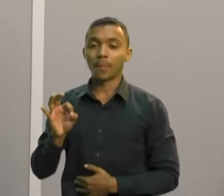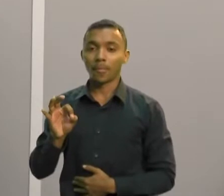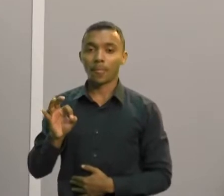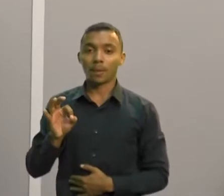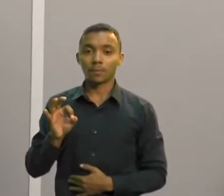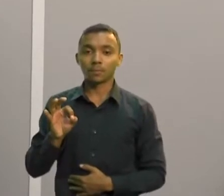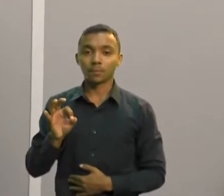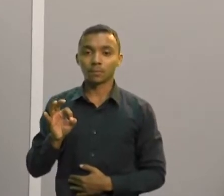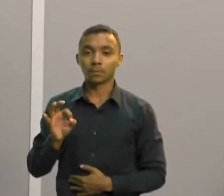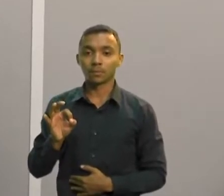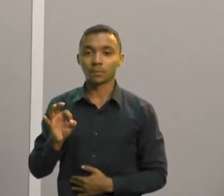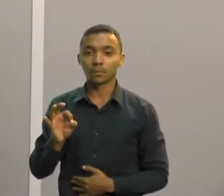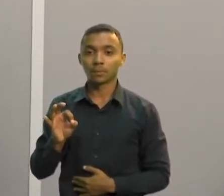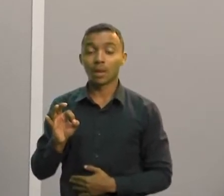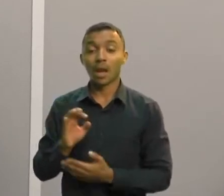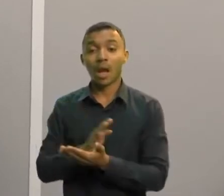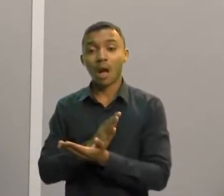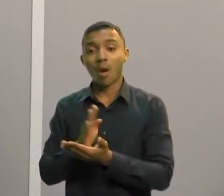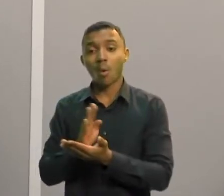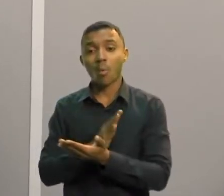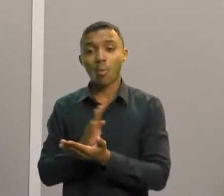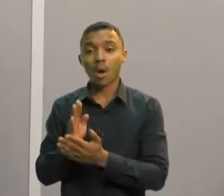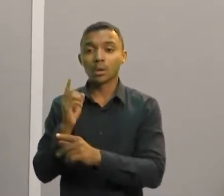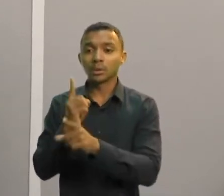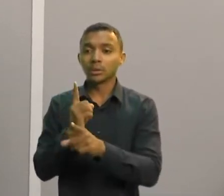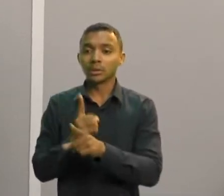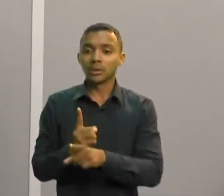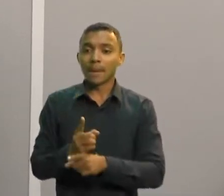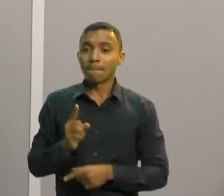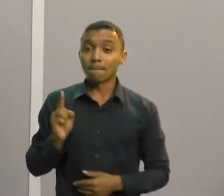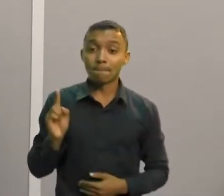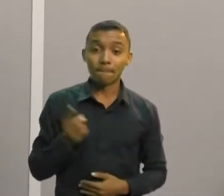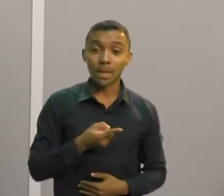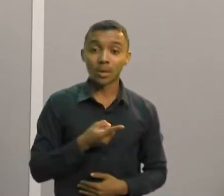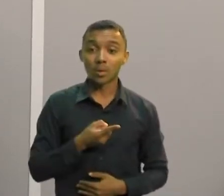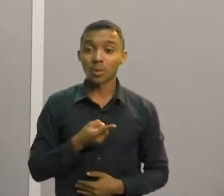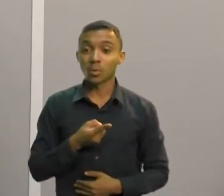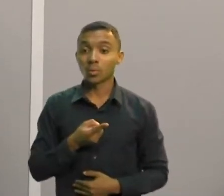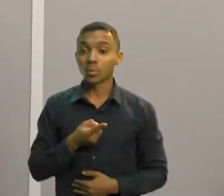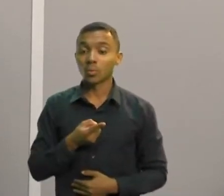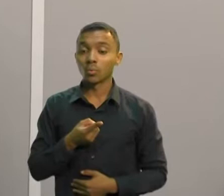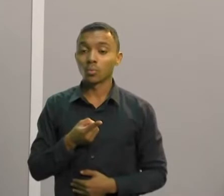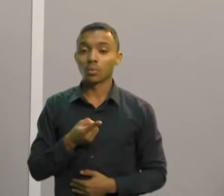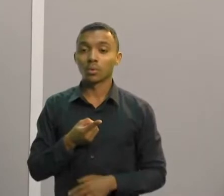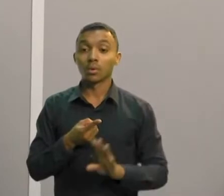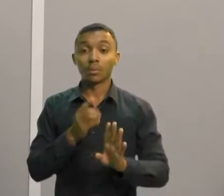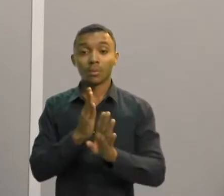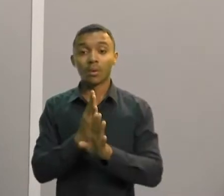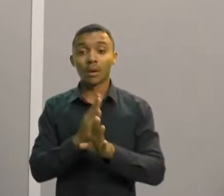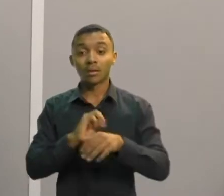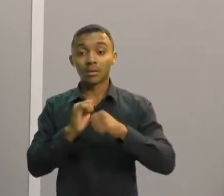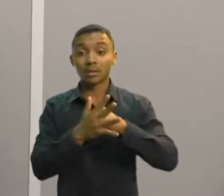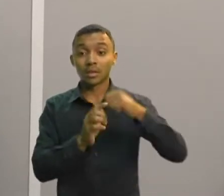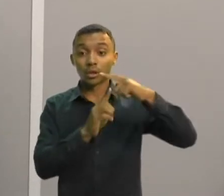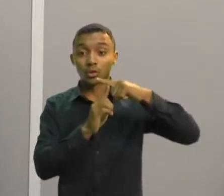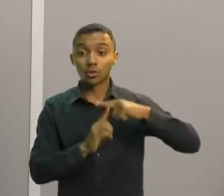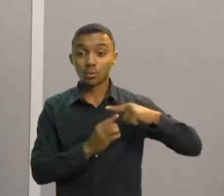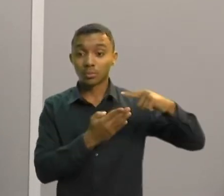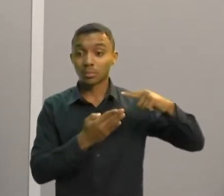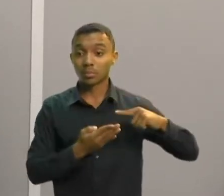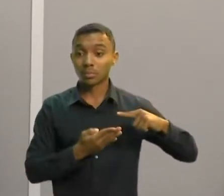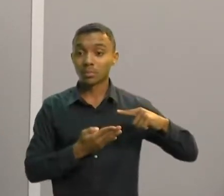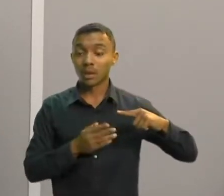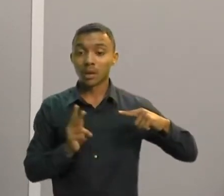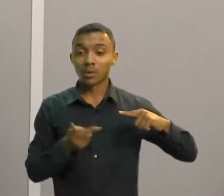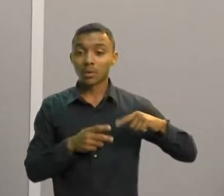dias a ter mais de 3 mil e 800 casos apenas nos notificados, porque é uma variante também que cursa mais frequentemente